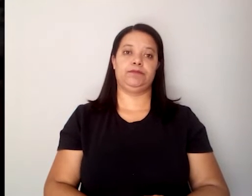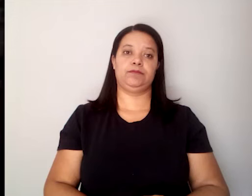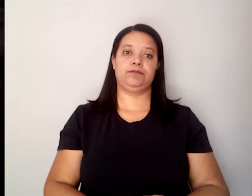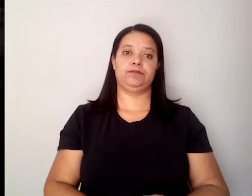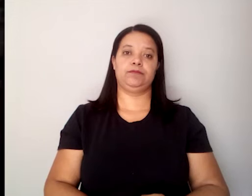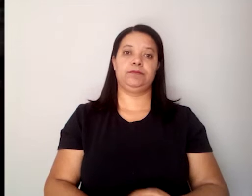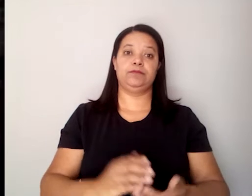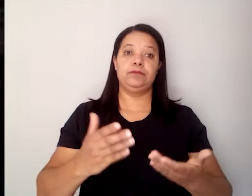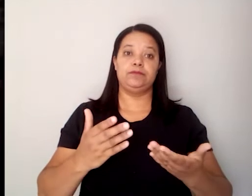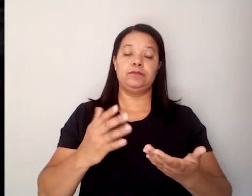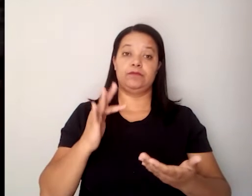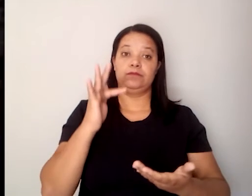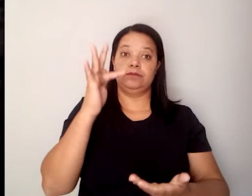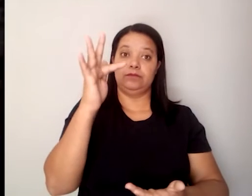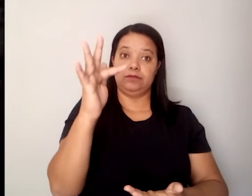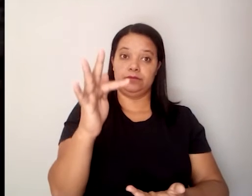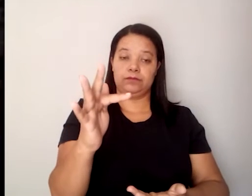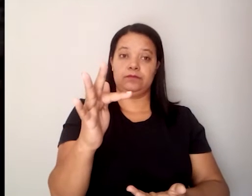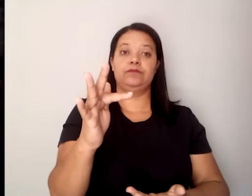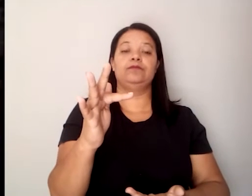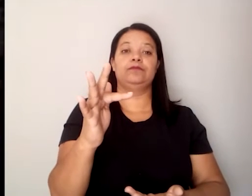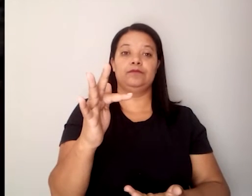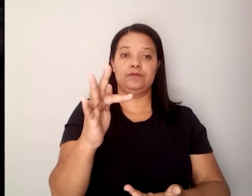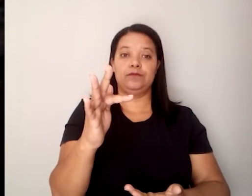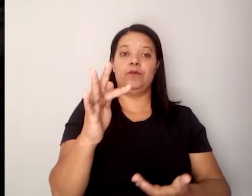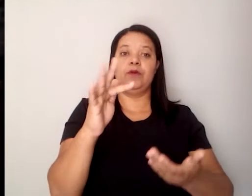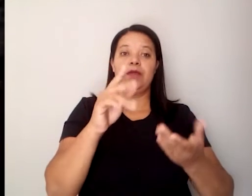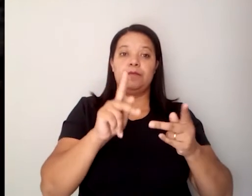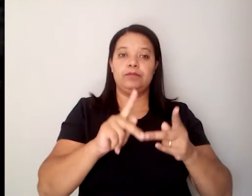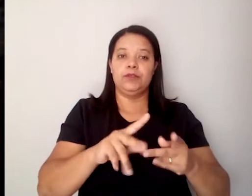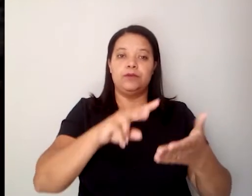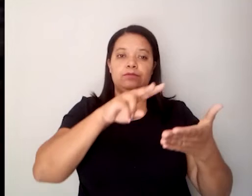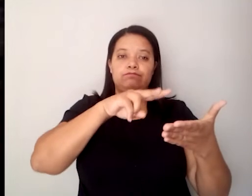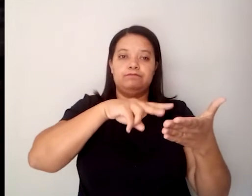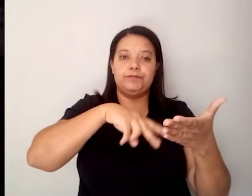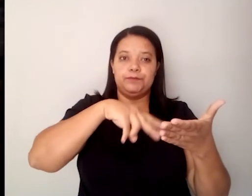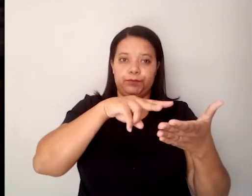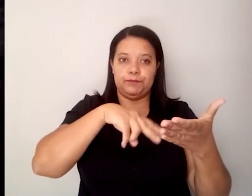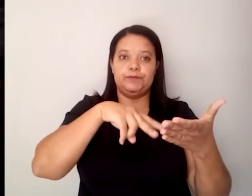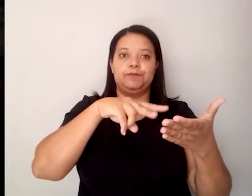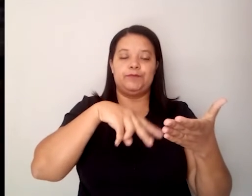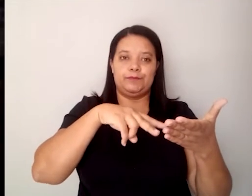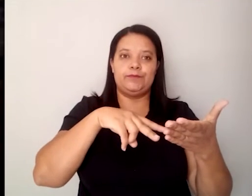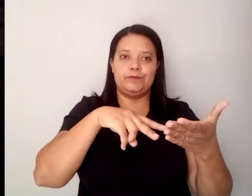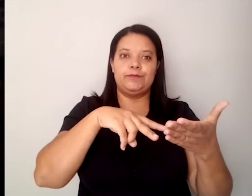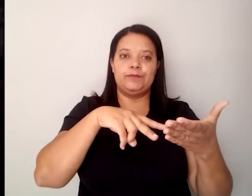provocar nos leitores, nos possíveis leitores,